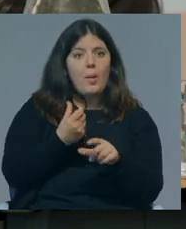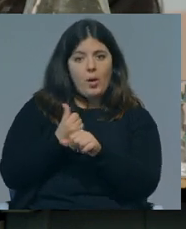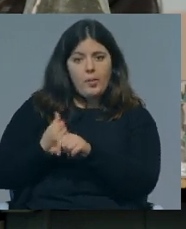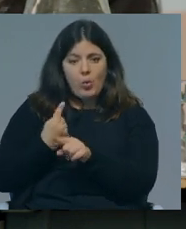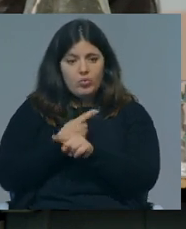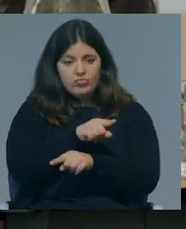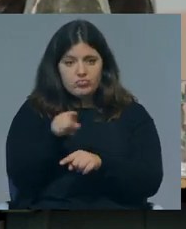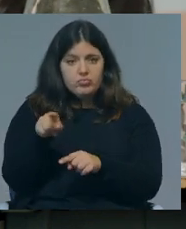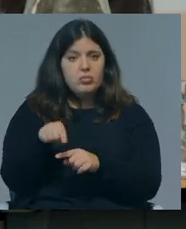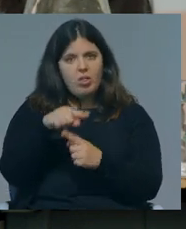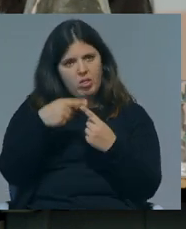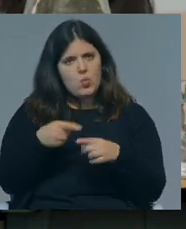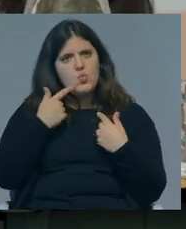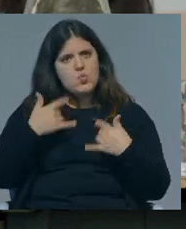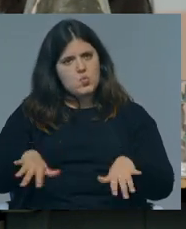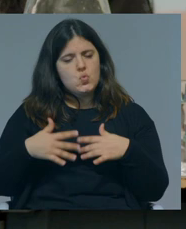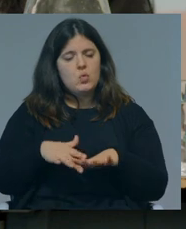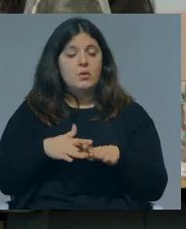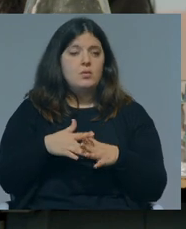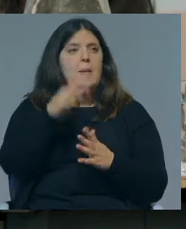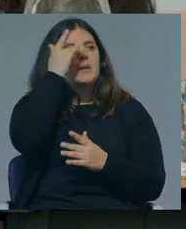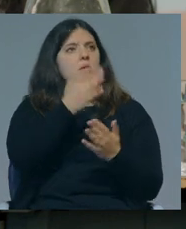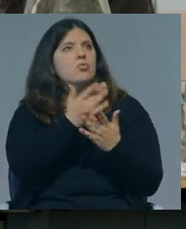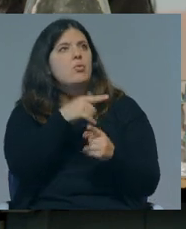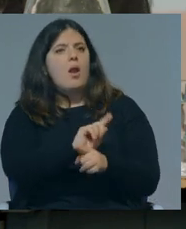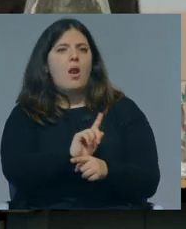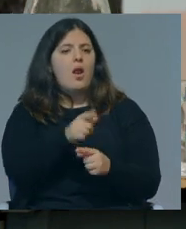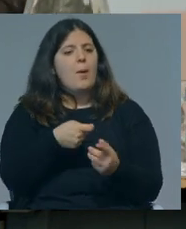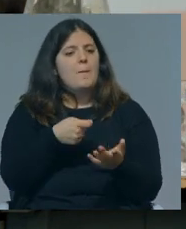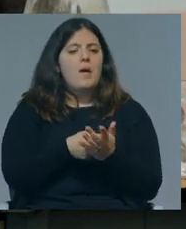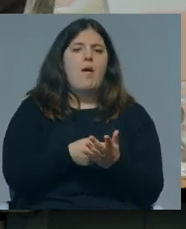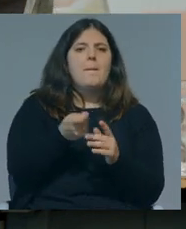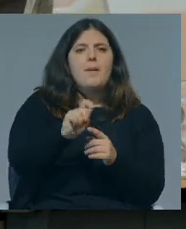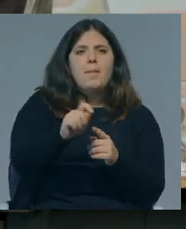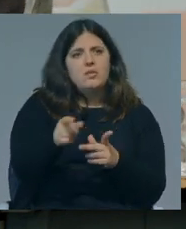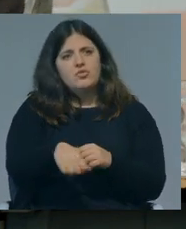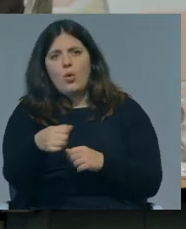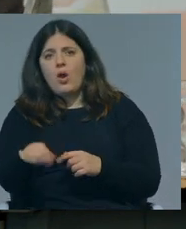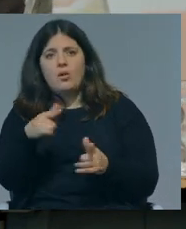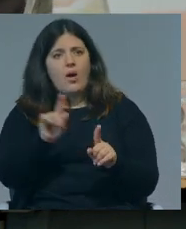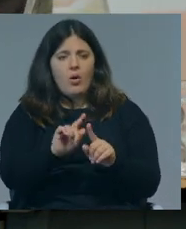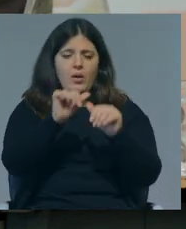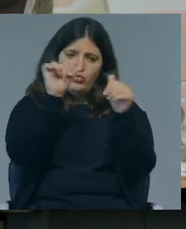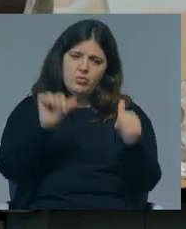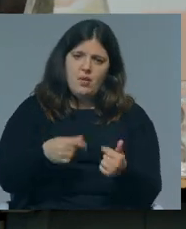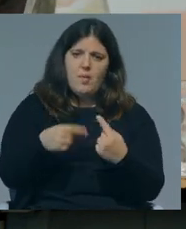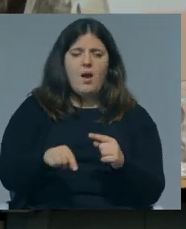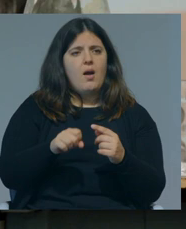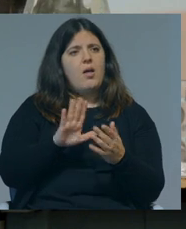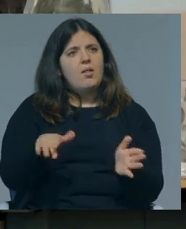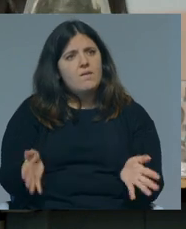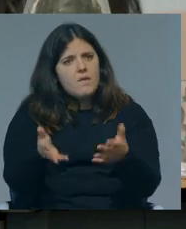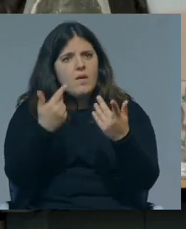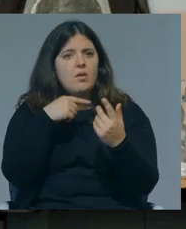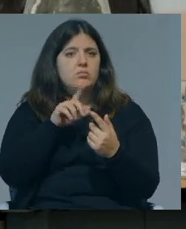esse tipo de coisas faz mesmo diferença, portanto, não é só imaginarmos uma propina ou não propina, não é? Há todo um sistema que potencia o